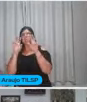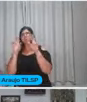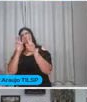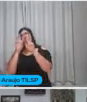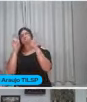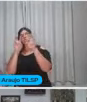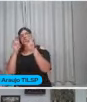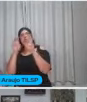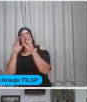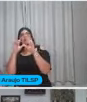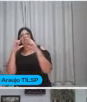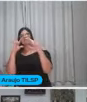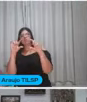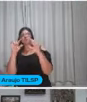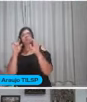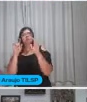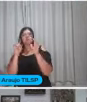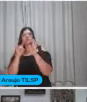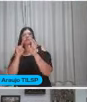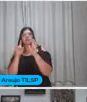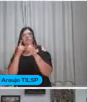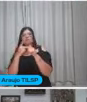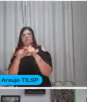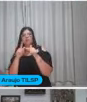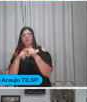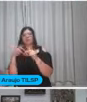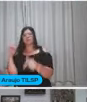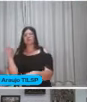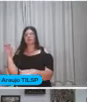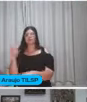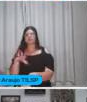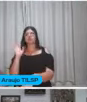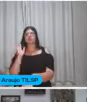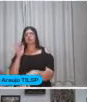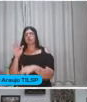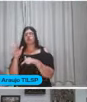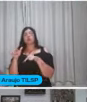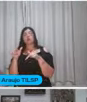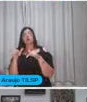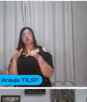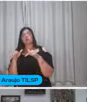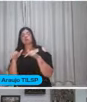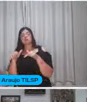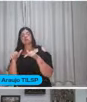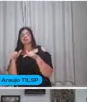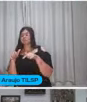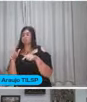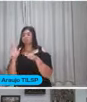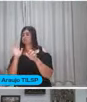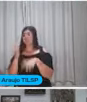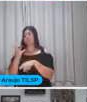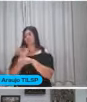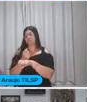E fazer análise sintática Daquele probleminha Que aquilo ali Era um trabalho interdisciplinar De língua portuguesa Com matemática